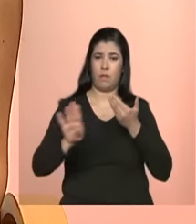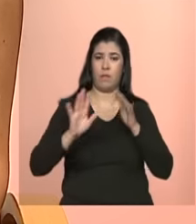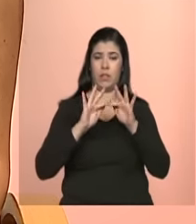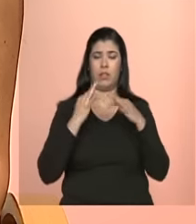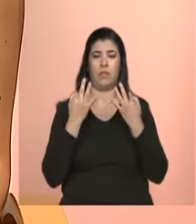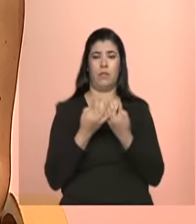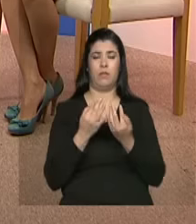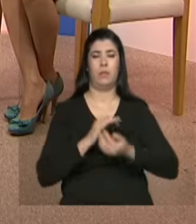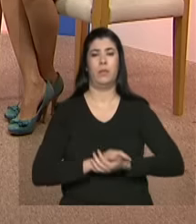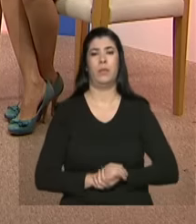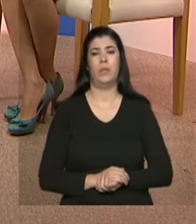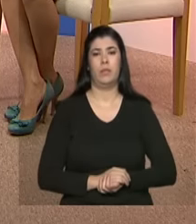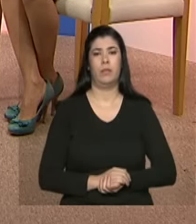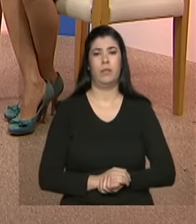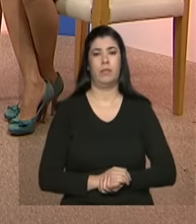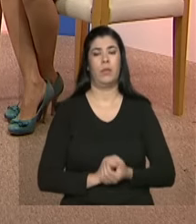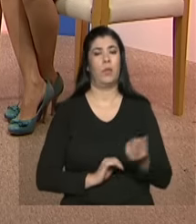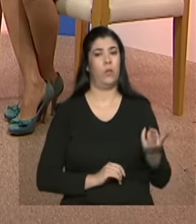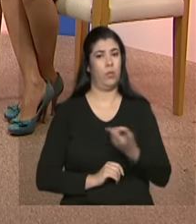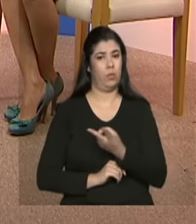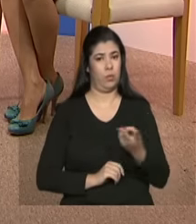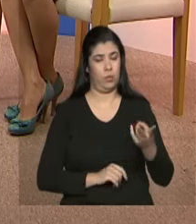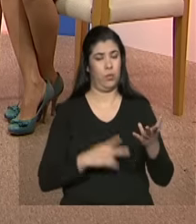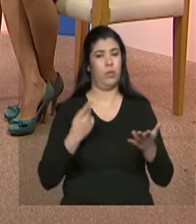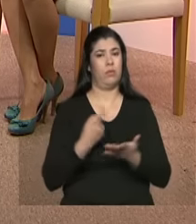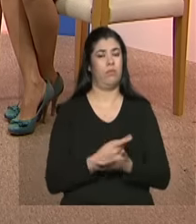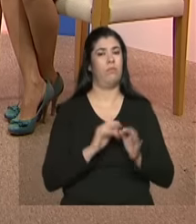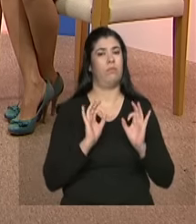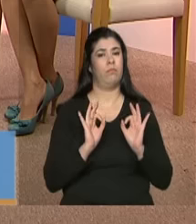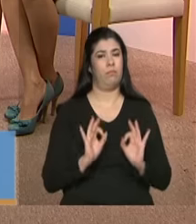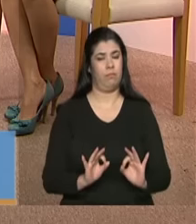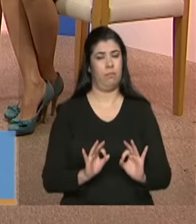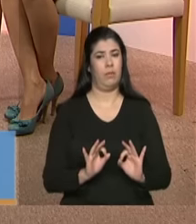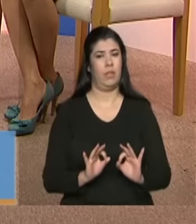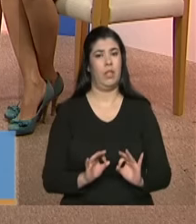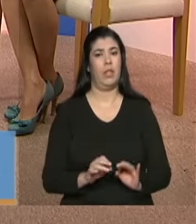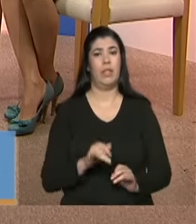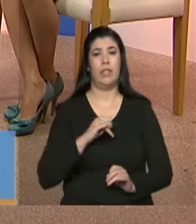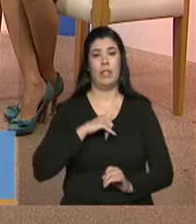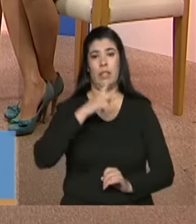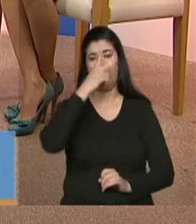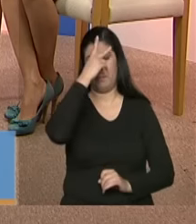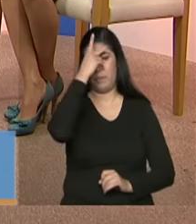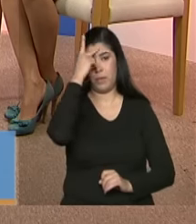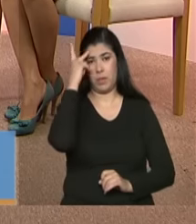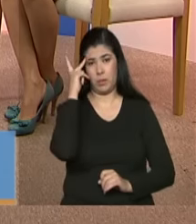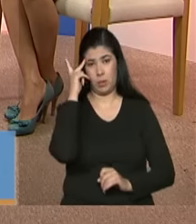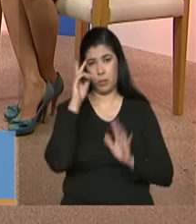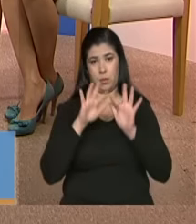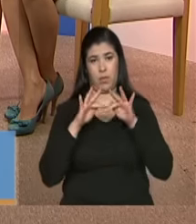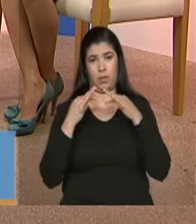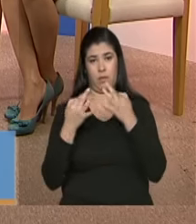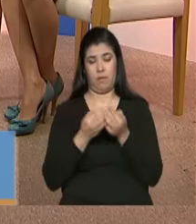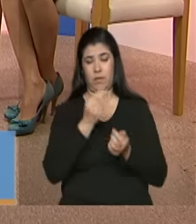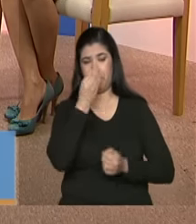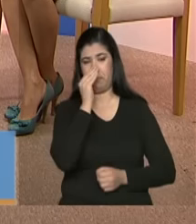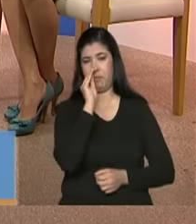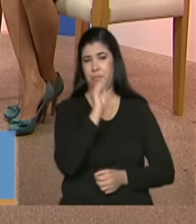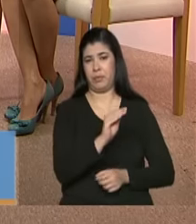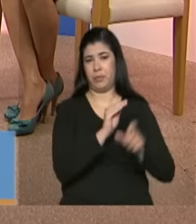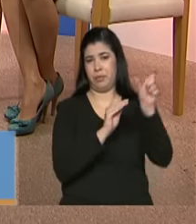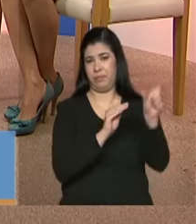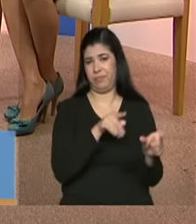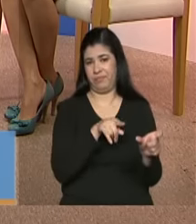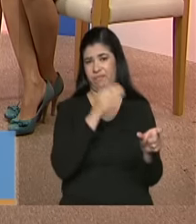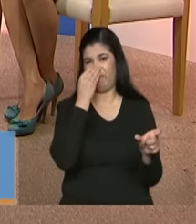Maria as duas situações ocorrem Tarcísio as situações de abandono muitas vezes elas existe um